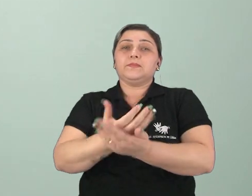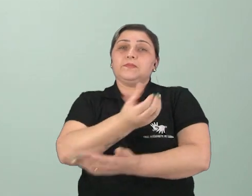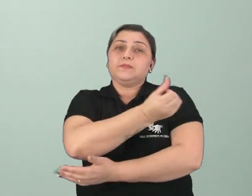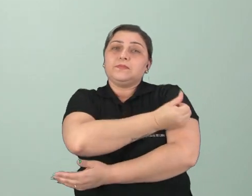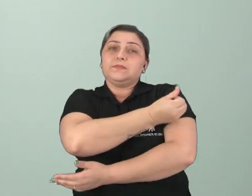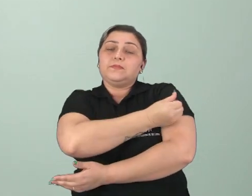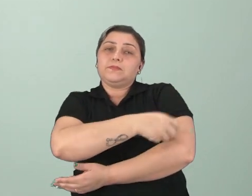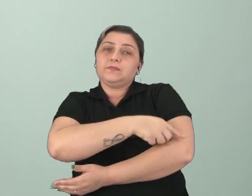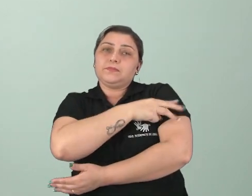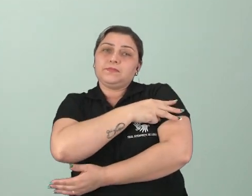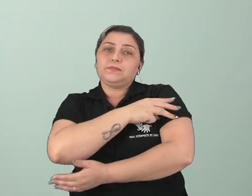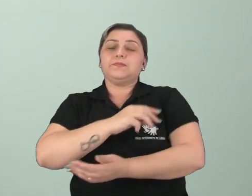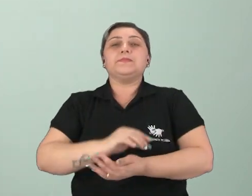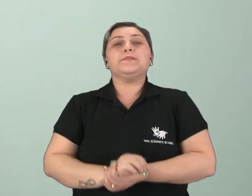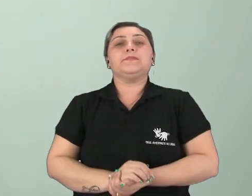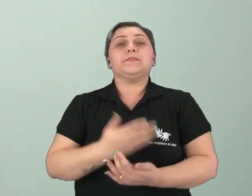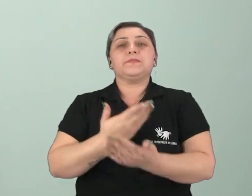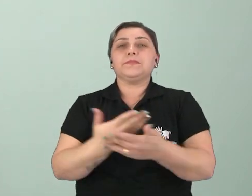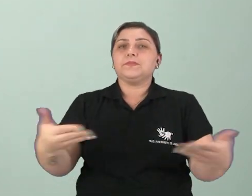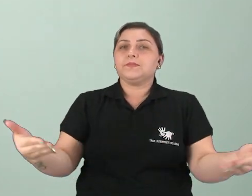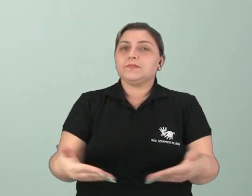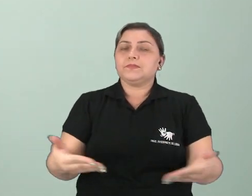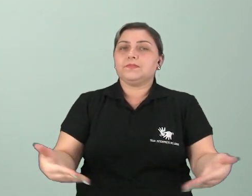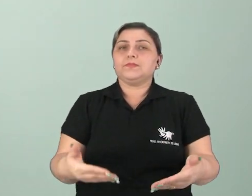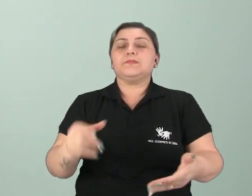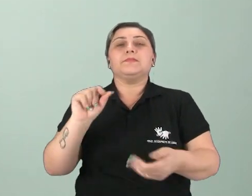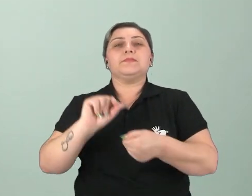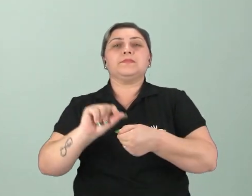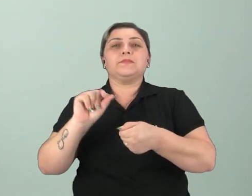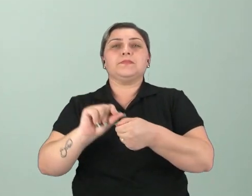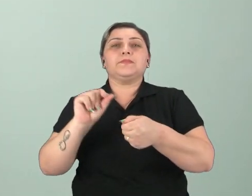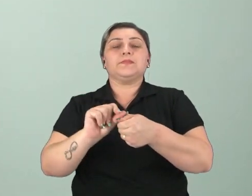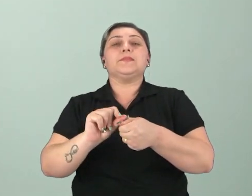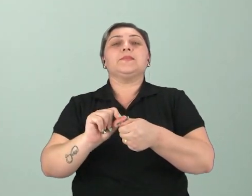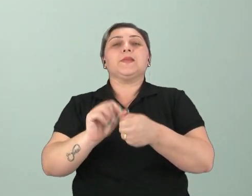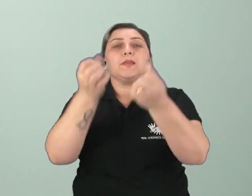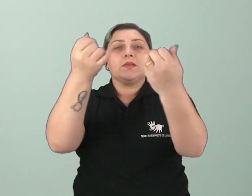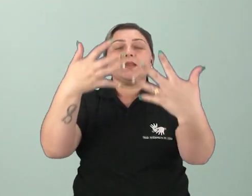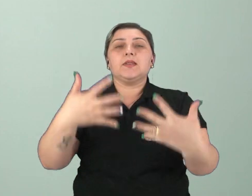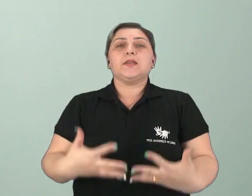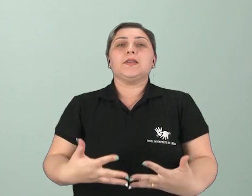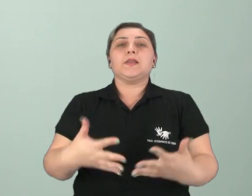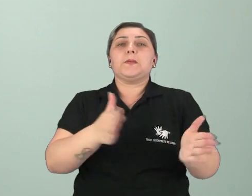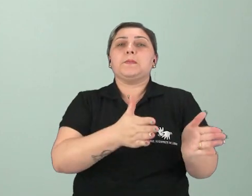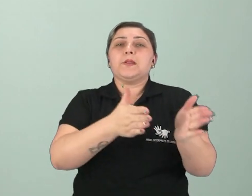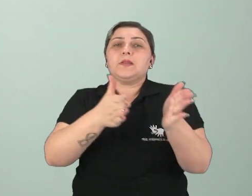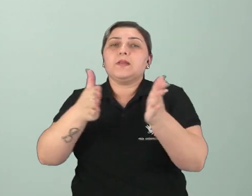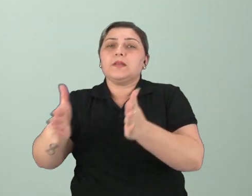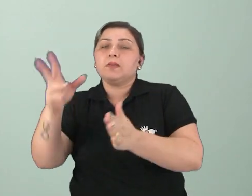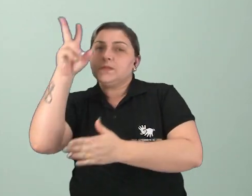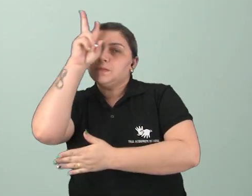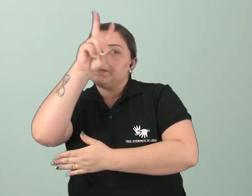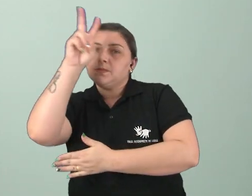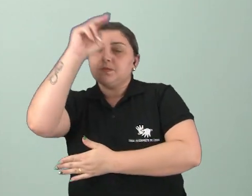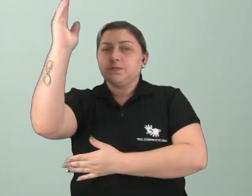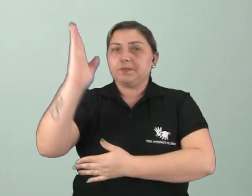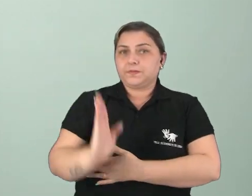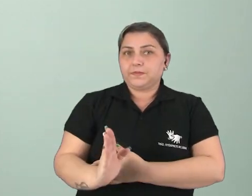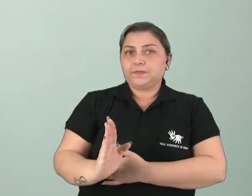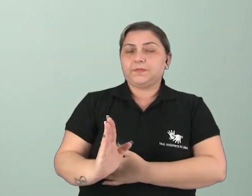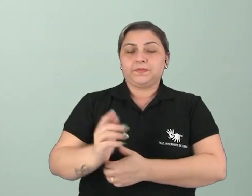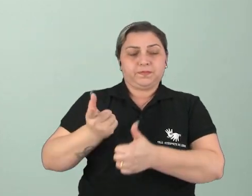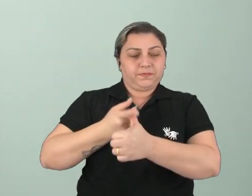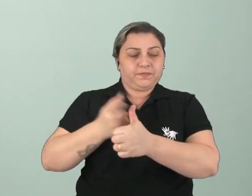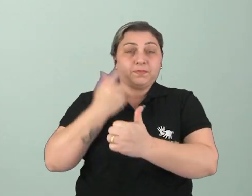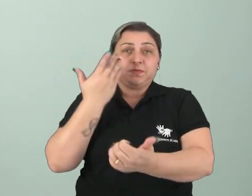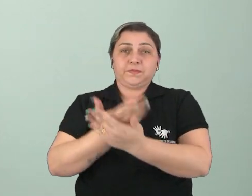sexto ano do Ensino Fundamental. Na aula de hoje a gente vai fazer uma abordagem da chamada periodização da história do Brasil. Lá